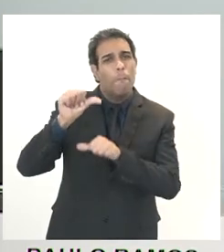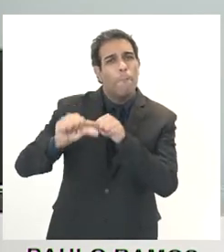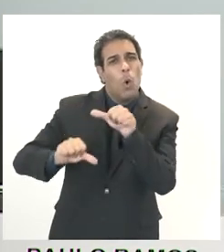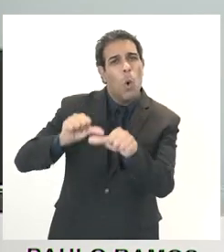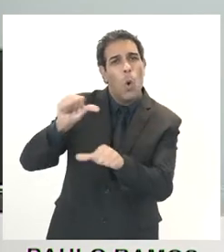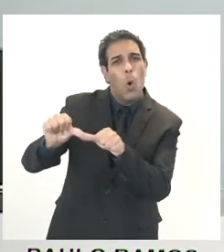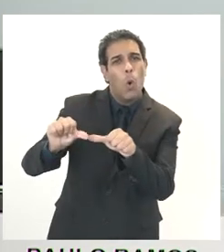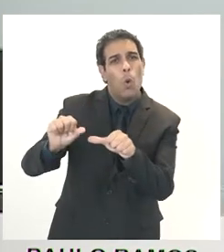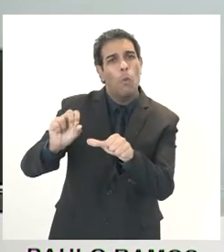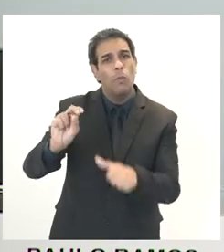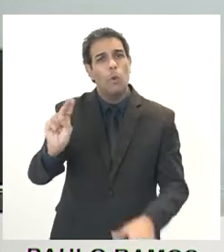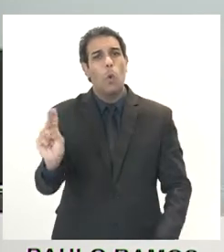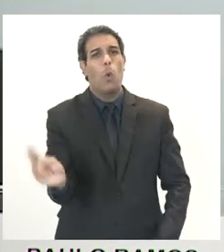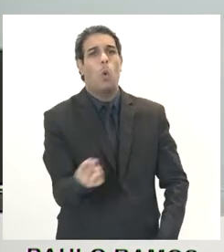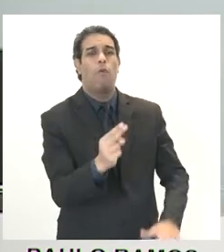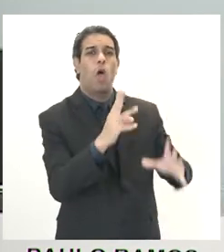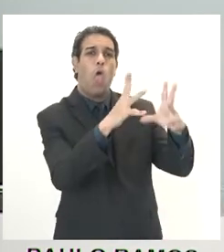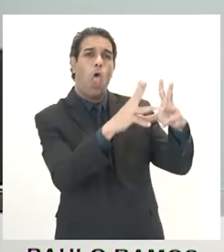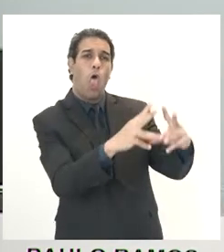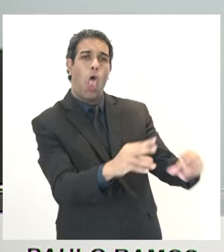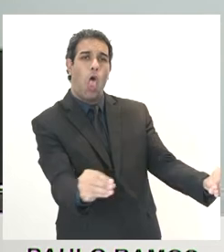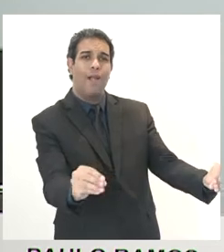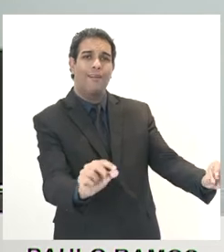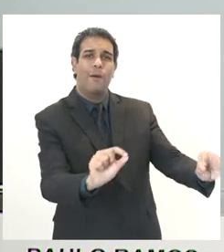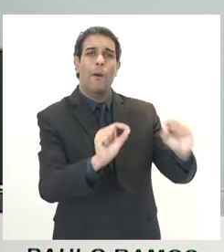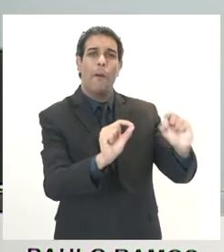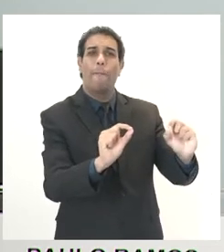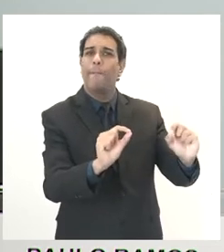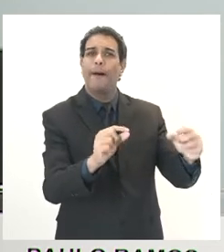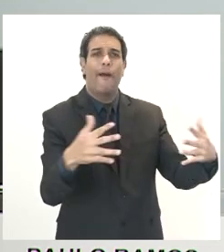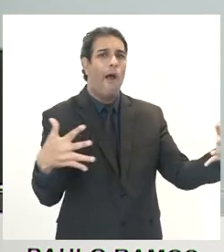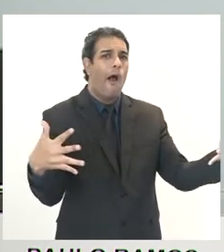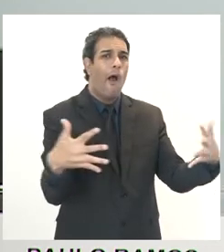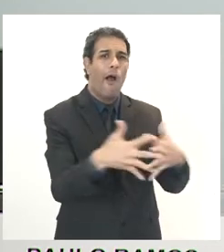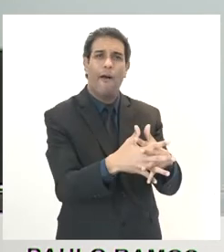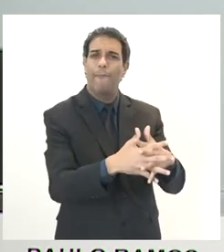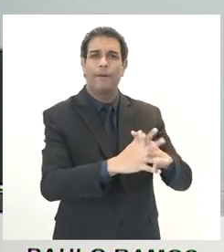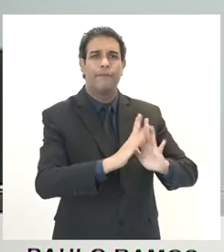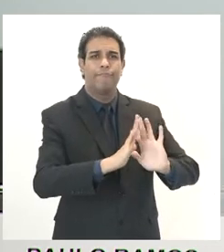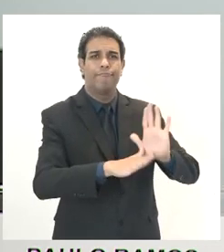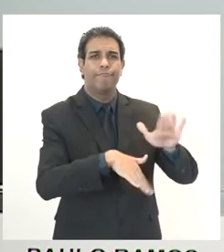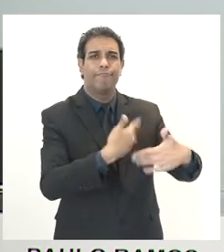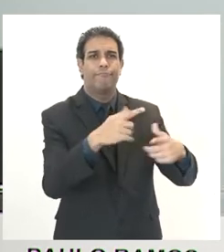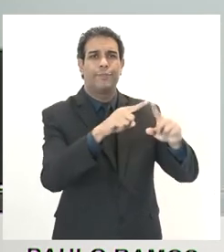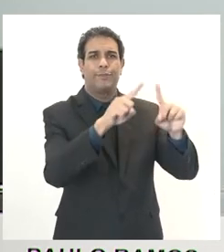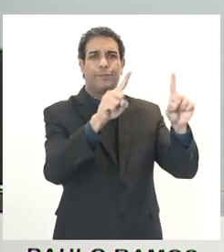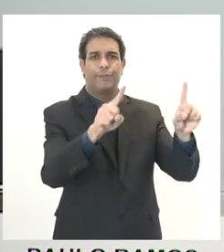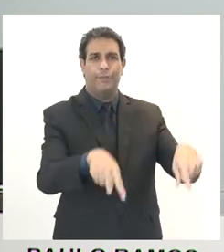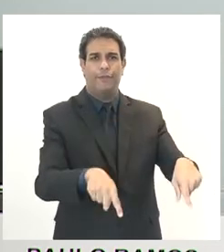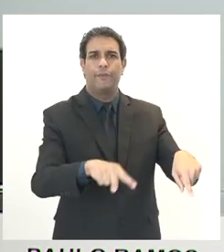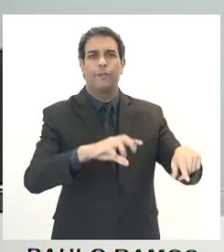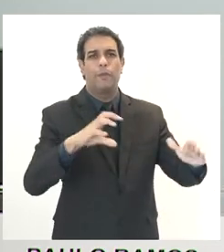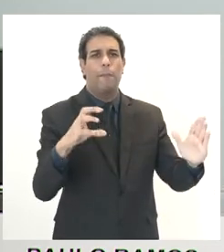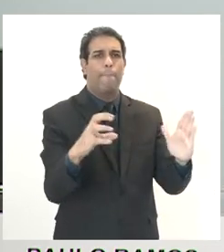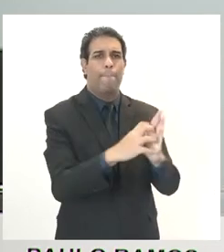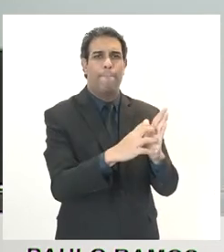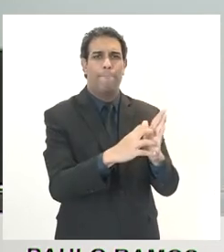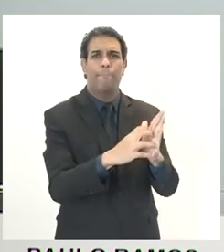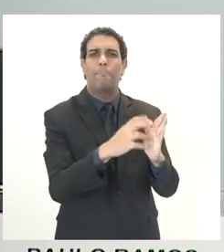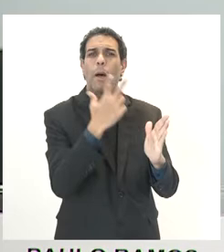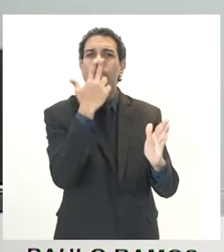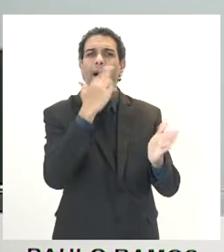chamam de desmonte. Um desmonte o mais completo do serviço público, eliminando praticamente